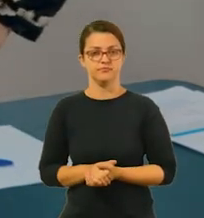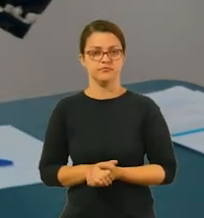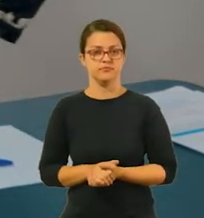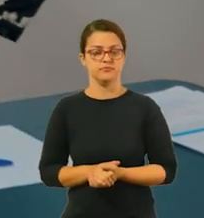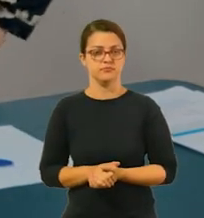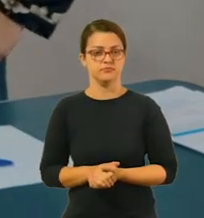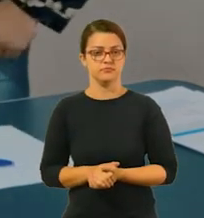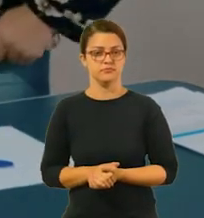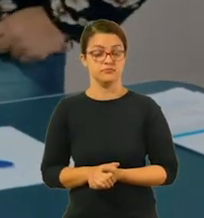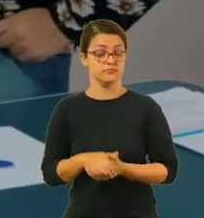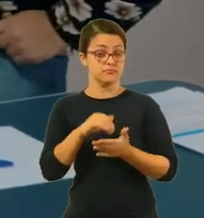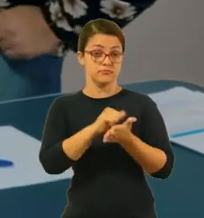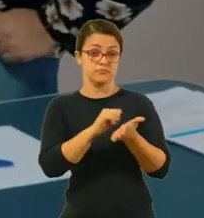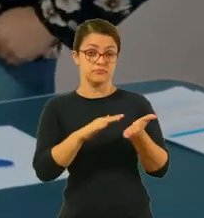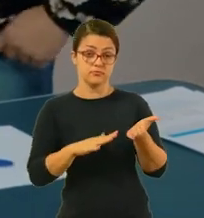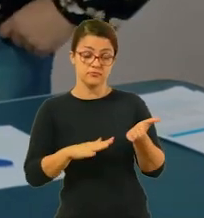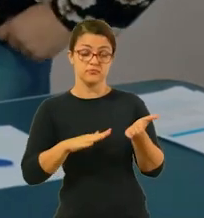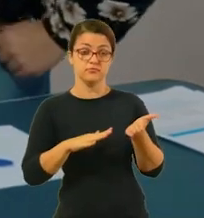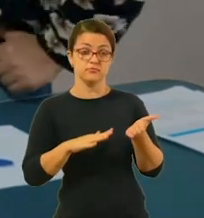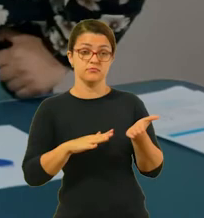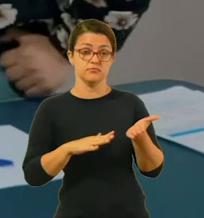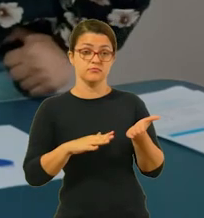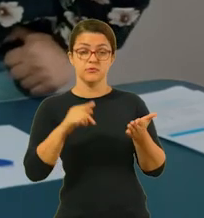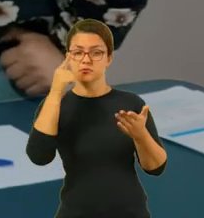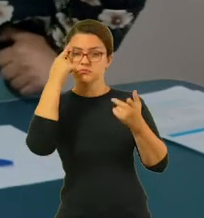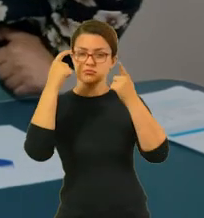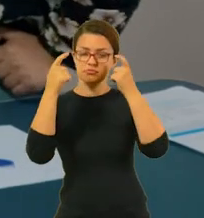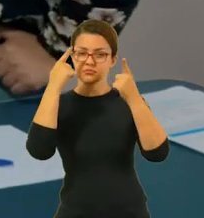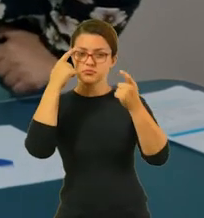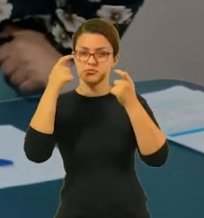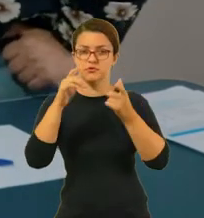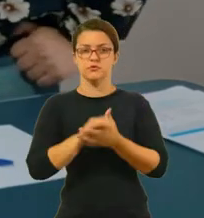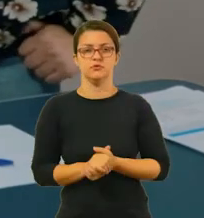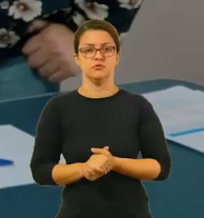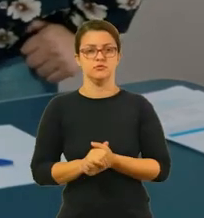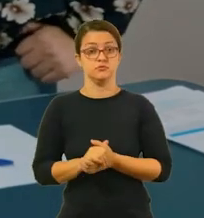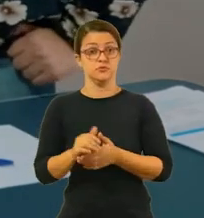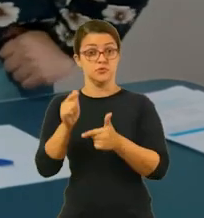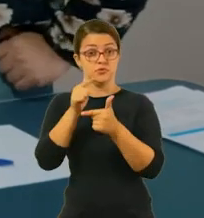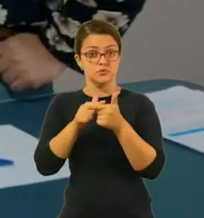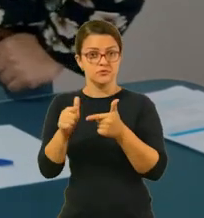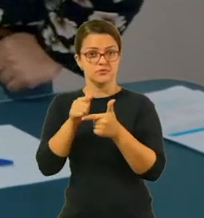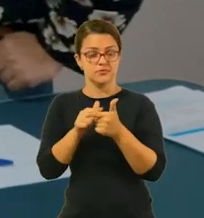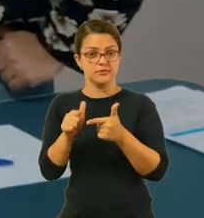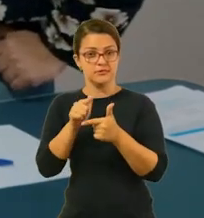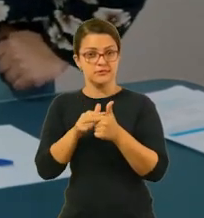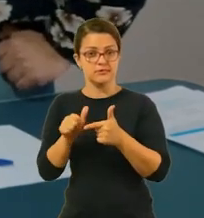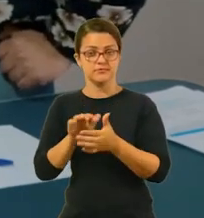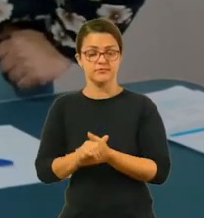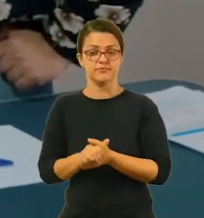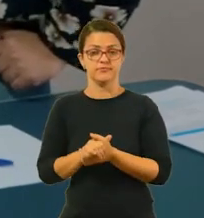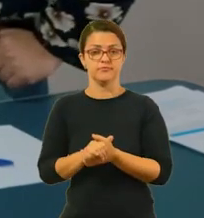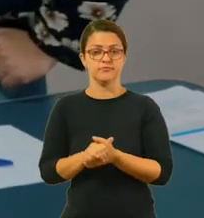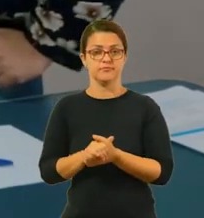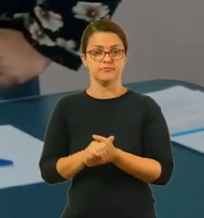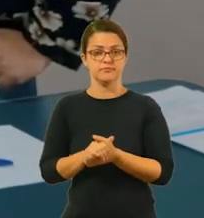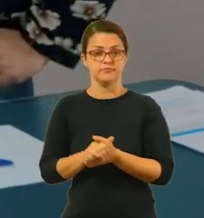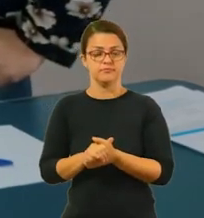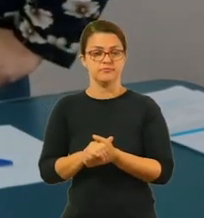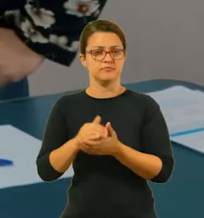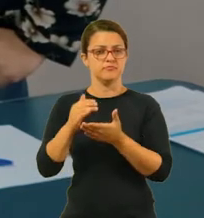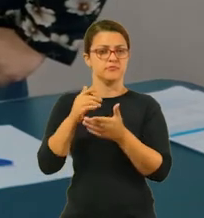Bom, nas atividades, trabalharemos as ideias relacionadas à divisão em nossas propostas. Ao